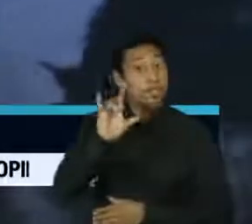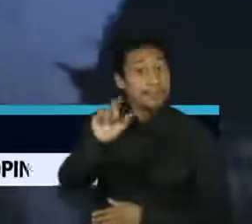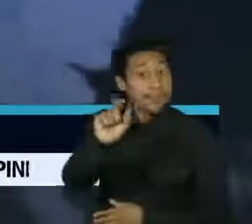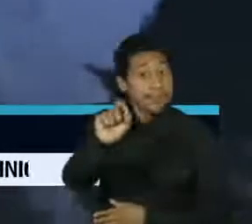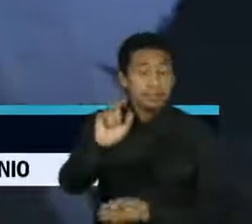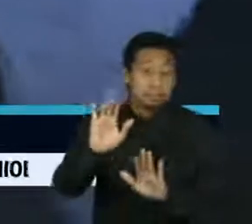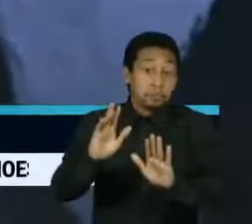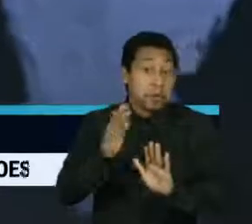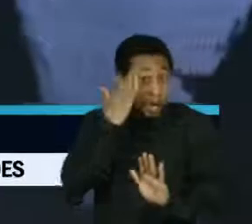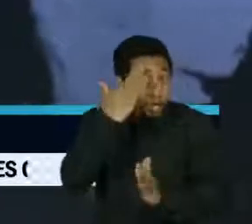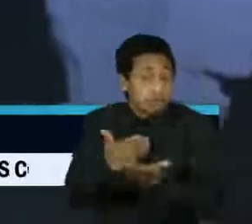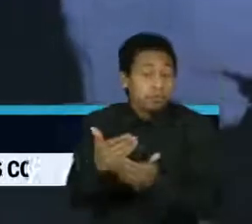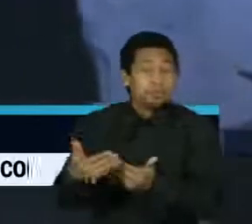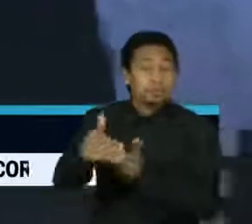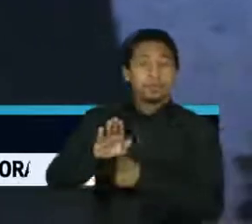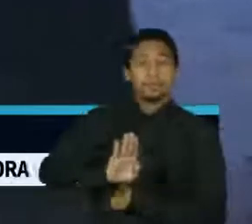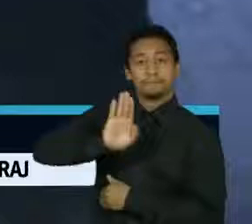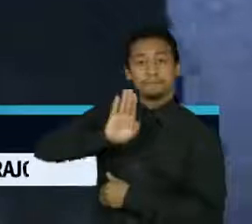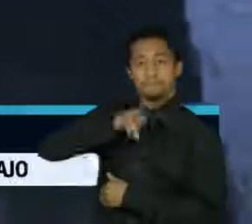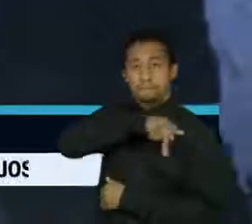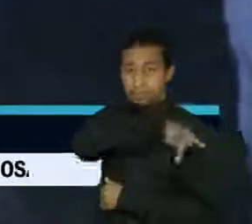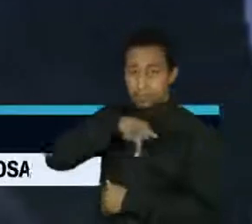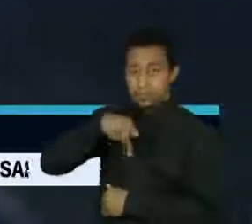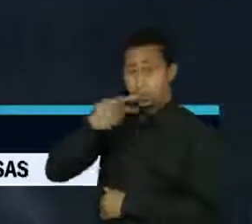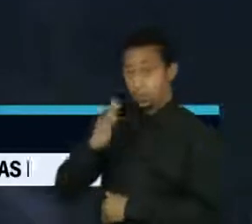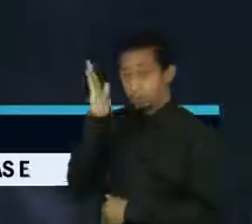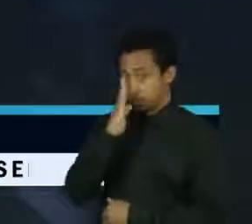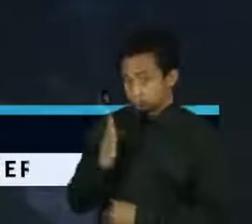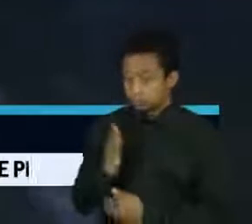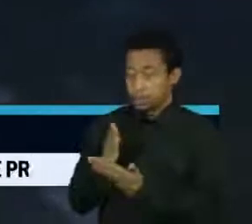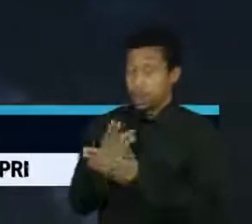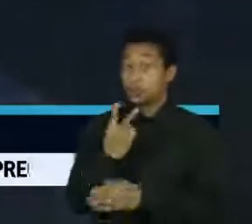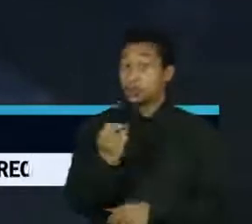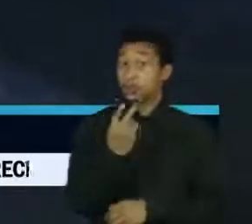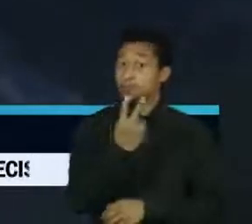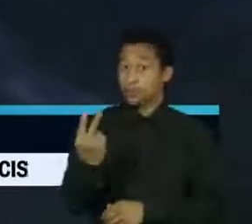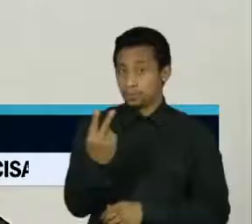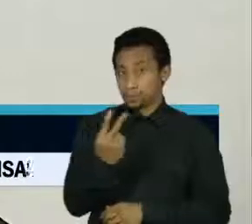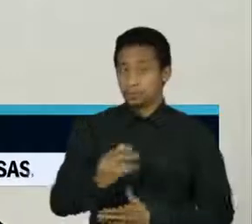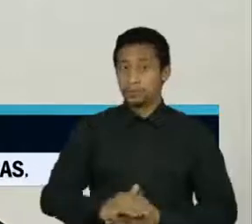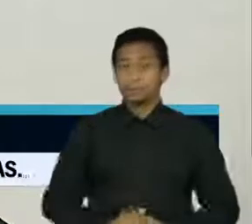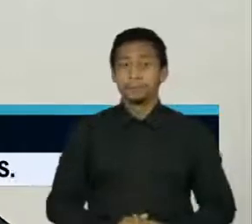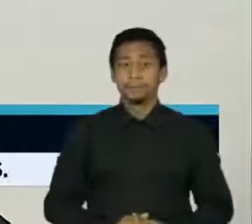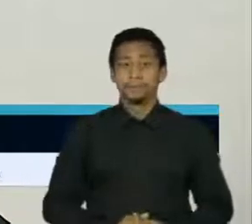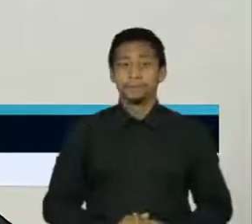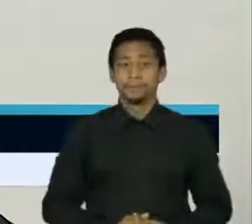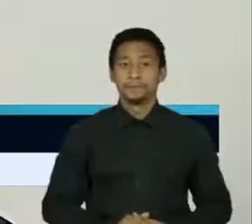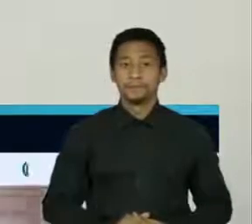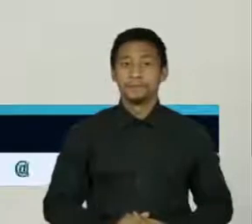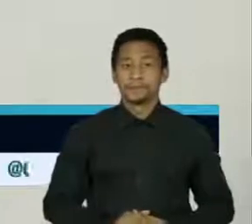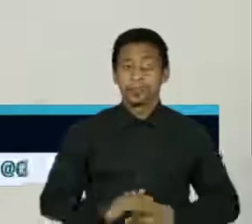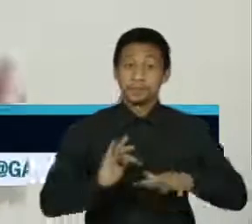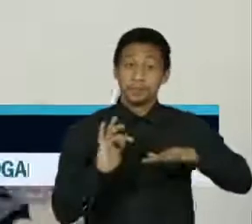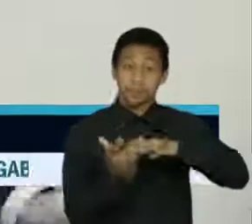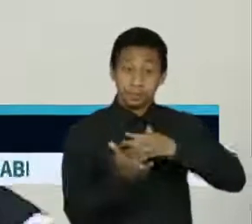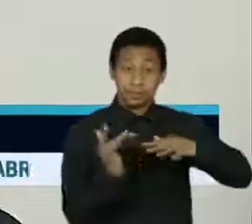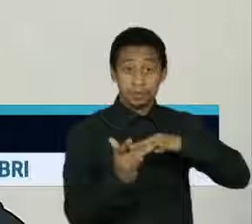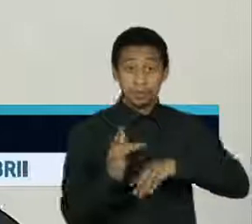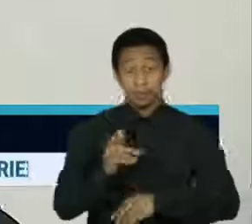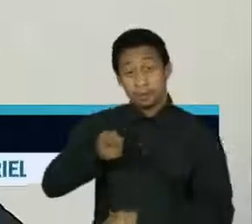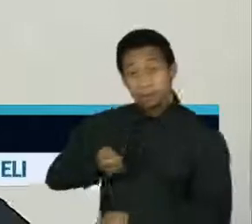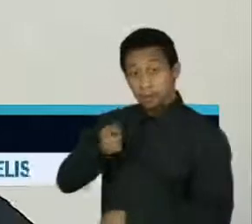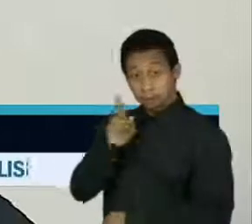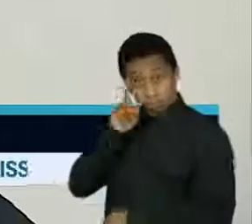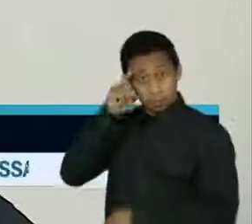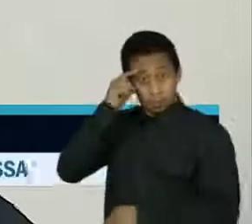para uma possível pré-candidatura de Moro à presidência da República em 2022. Nas redes sociais, Sérgio Moro